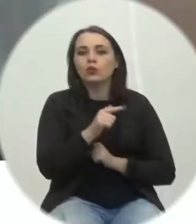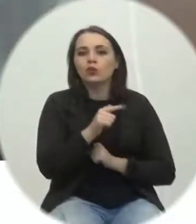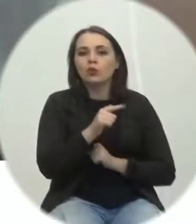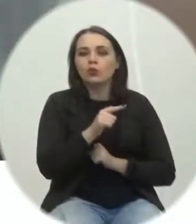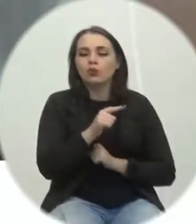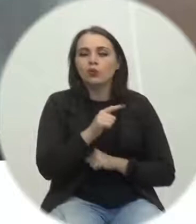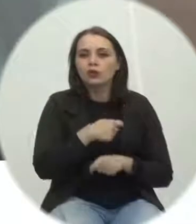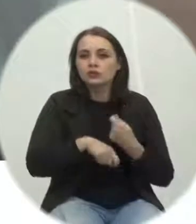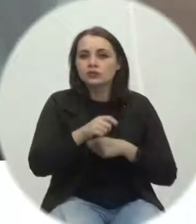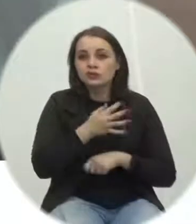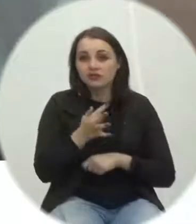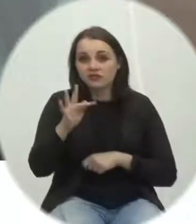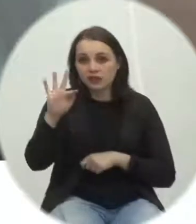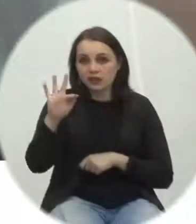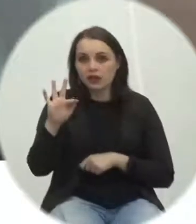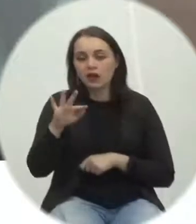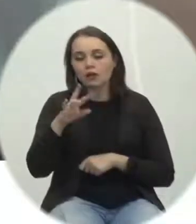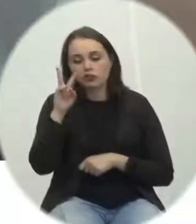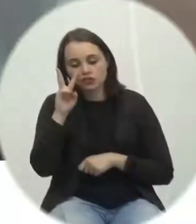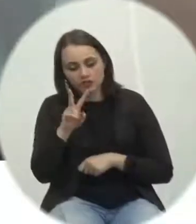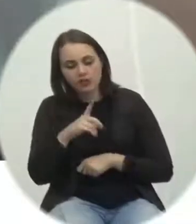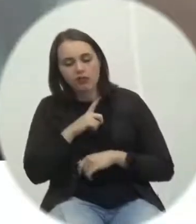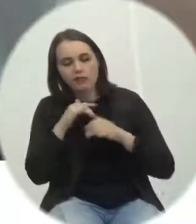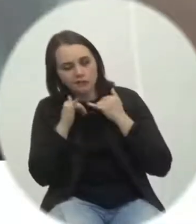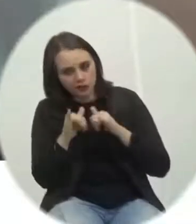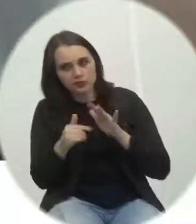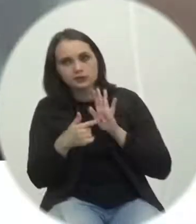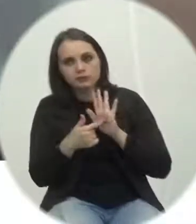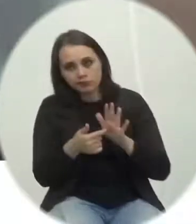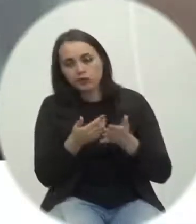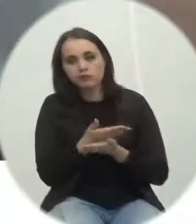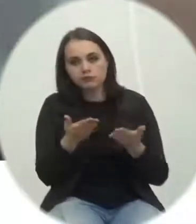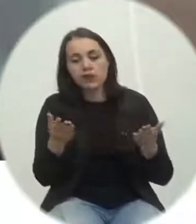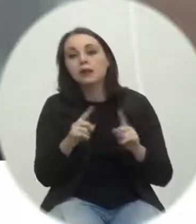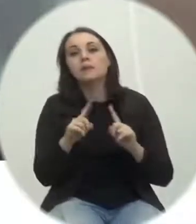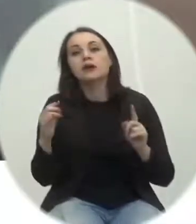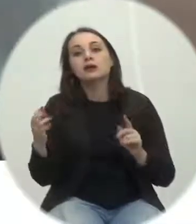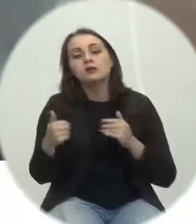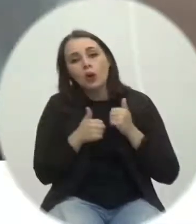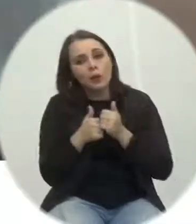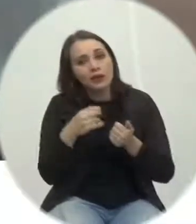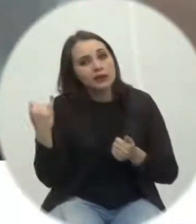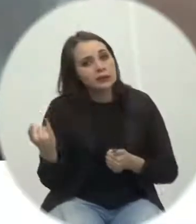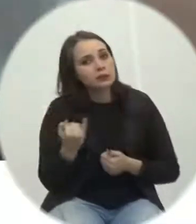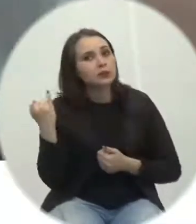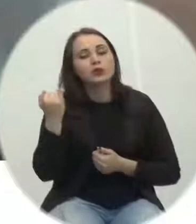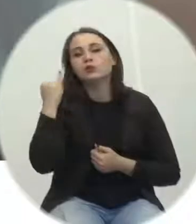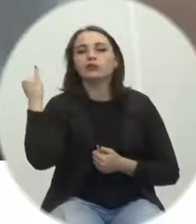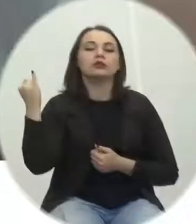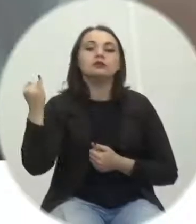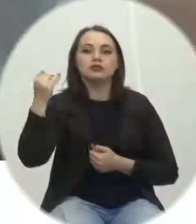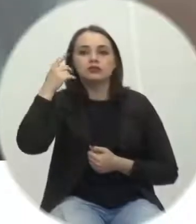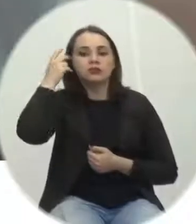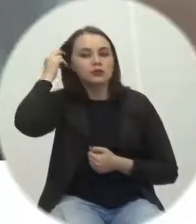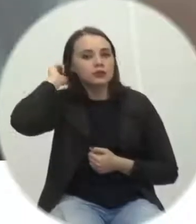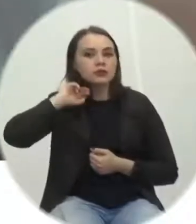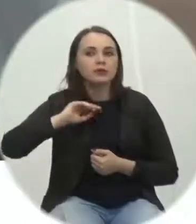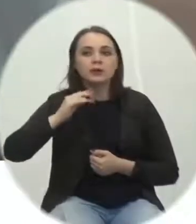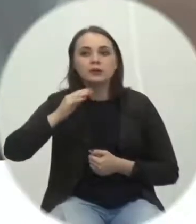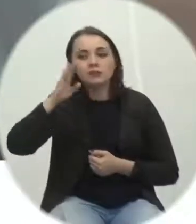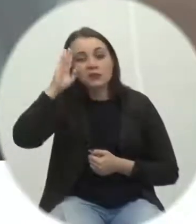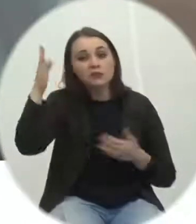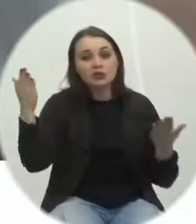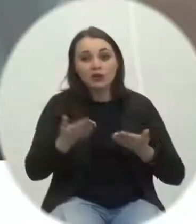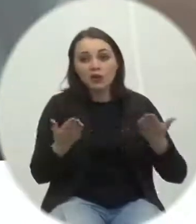consórcio é claro que a gente tem essa informação mas o acompanhamento é importante mais do que nunca saber quando nós